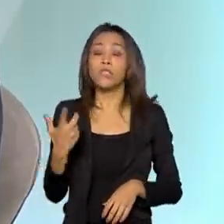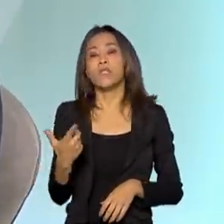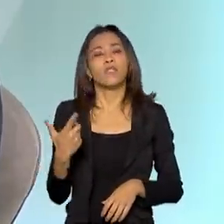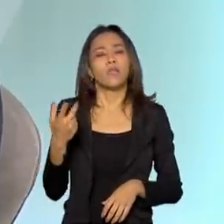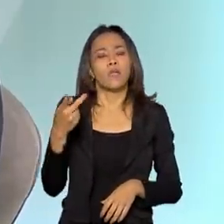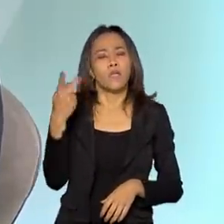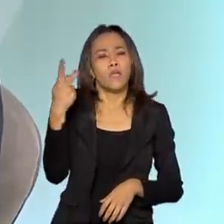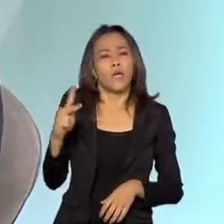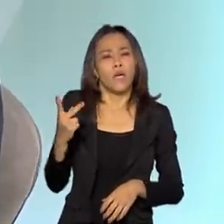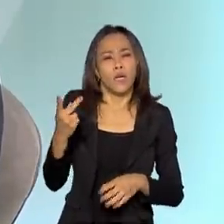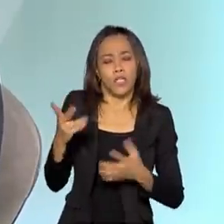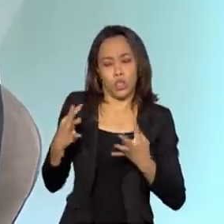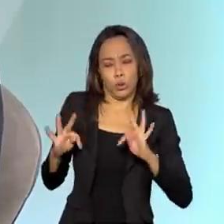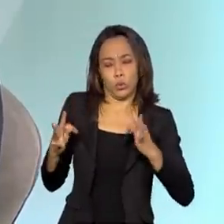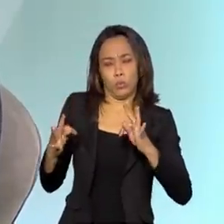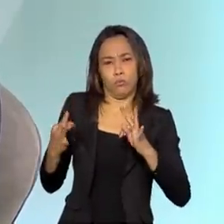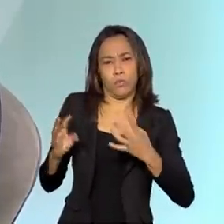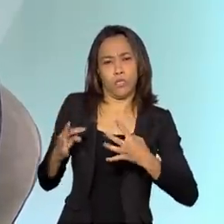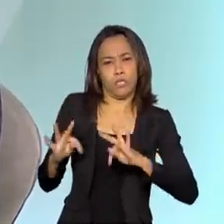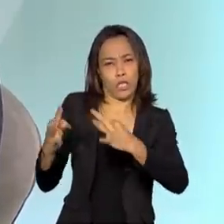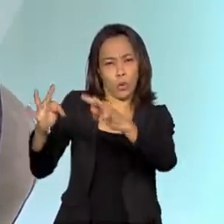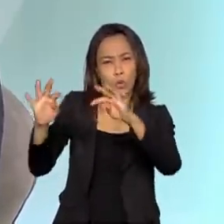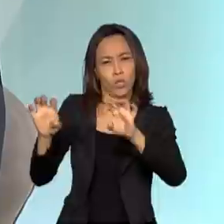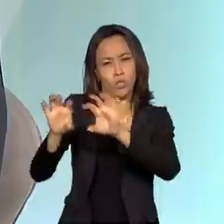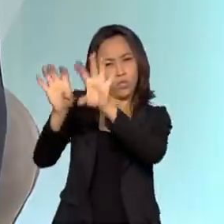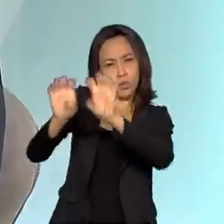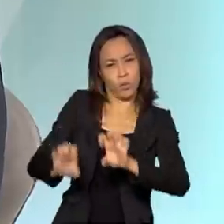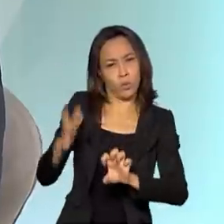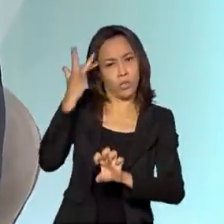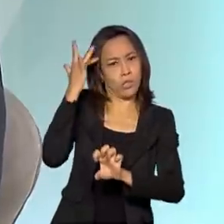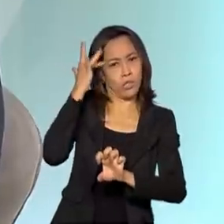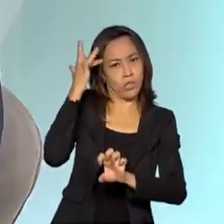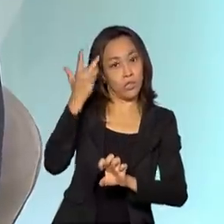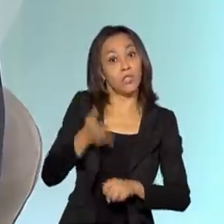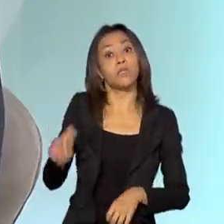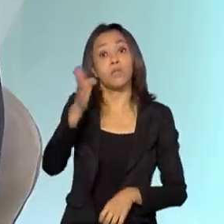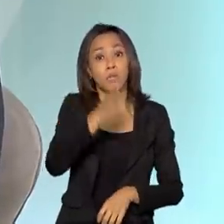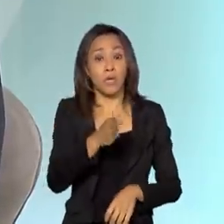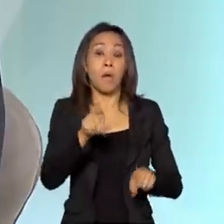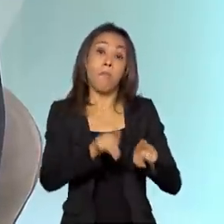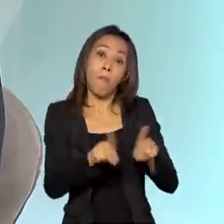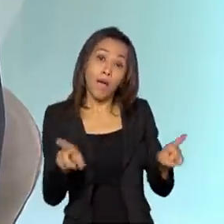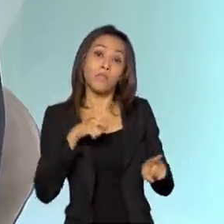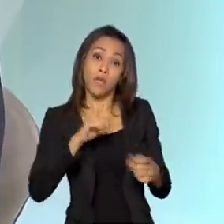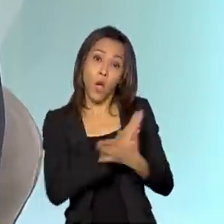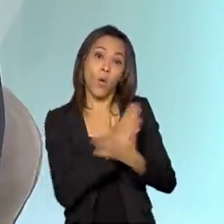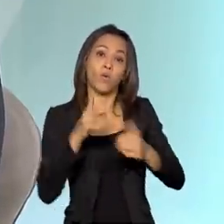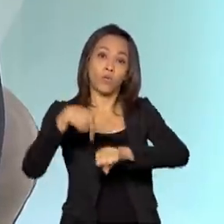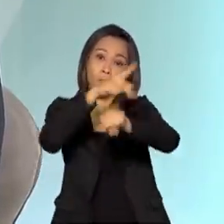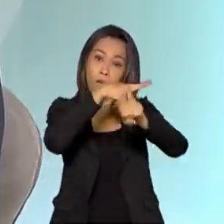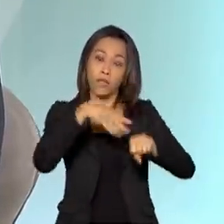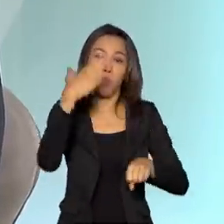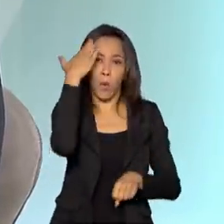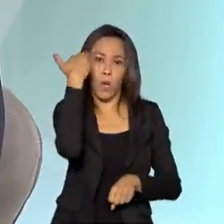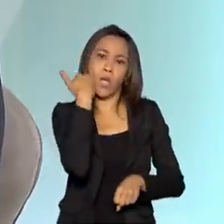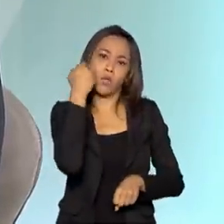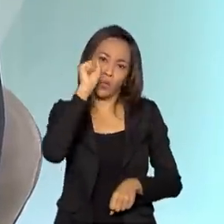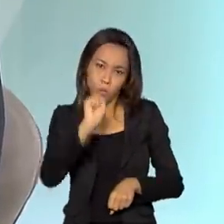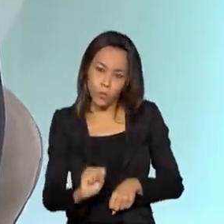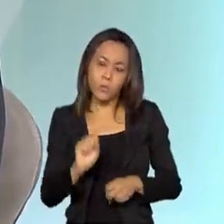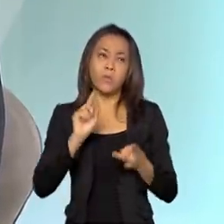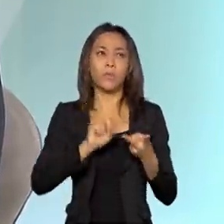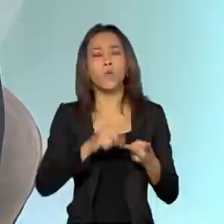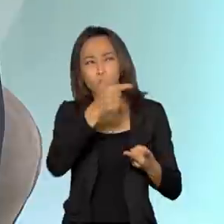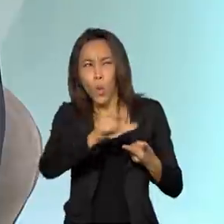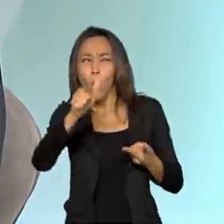infraestrutura, de telecomunicações em tecnologia de 5G, se destaque. Mas também tem alguns países asiáticos, como Coreia do Sul e outros também,